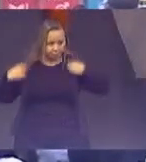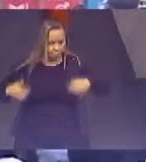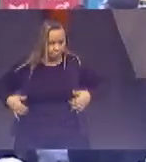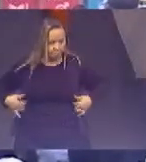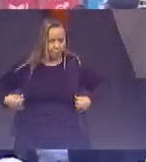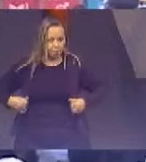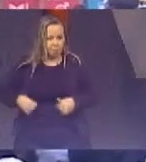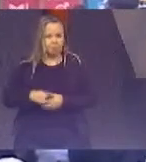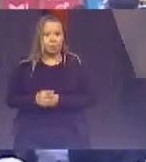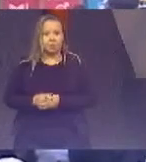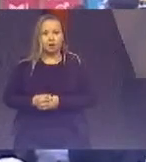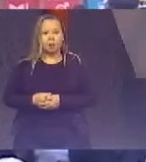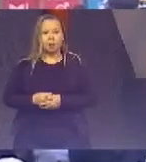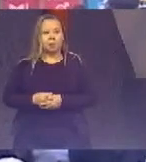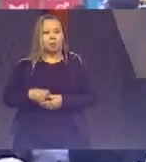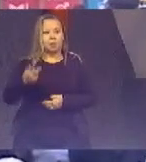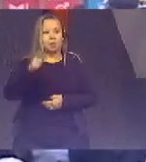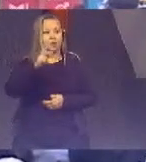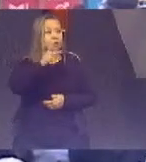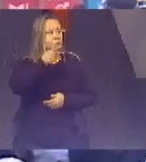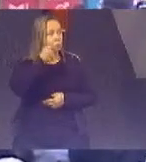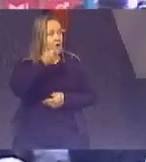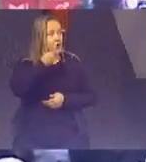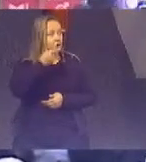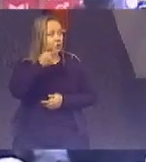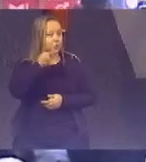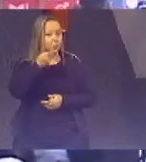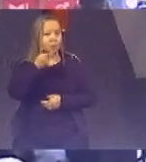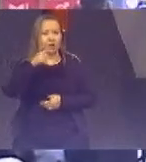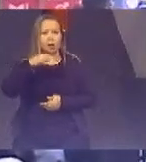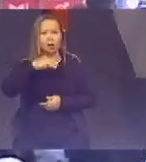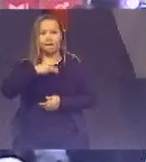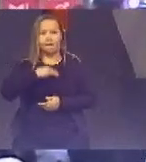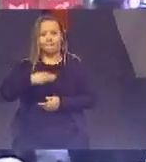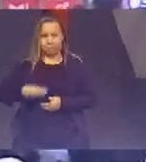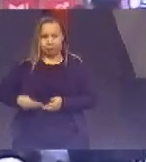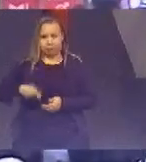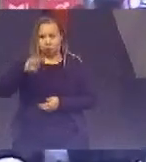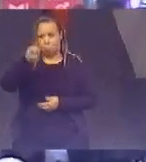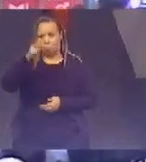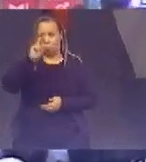ouviremos a seguir o senhor Corregedor Nacional de Justiça ministro Humberto Martins